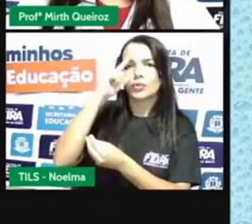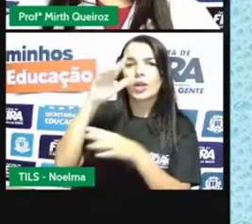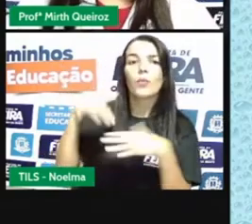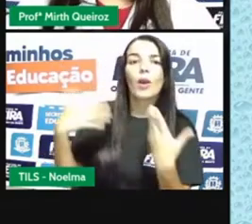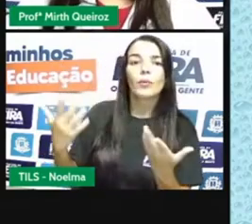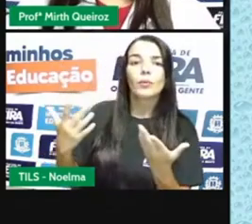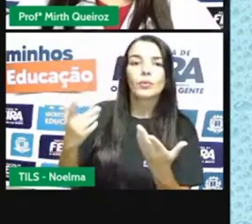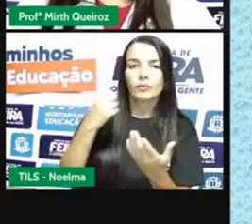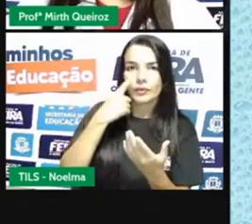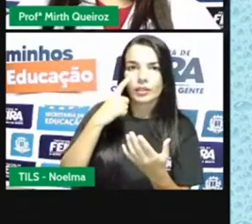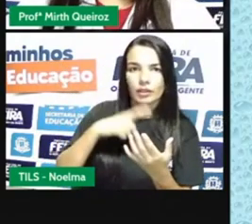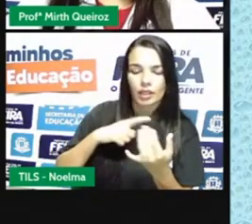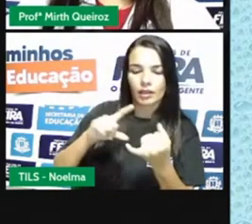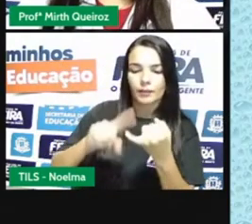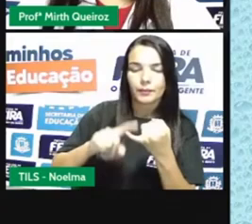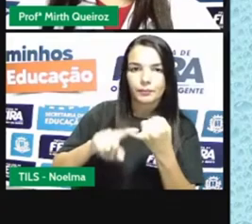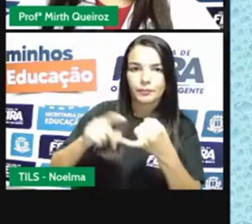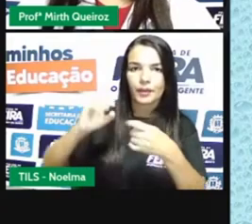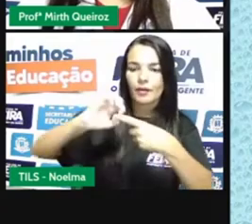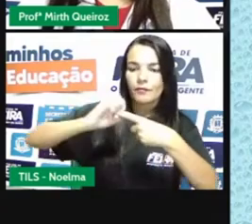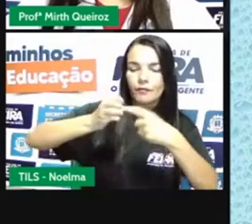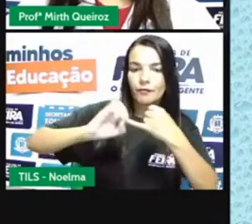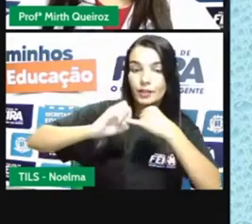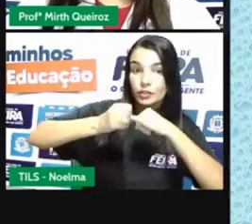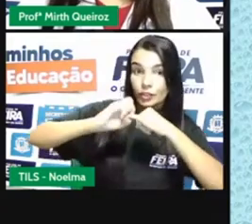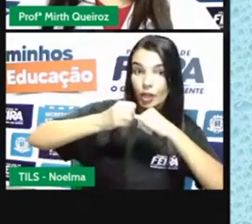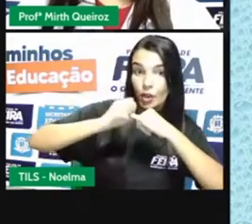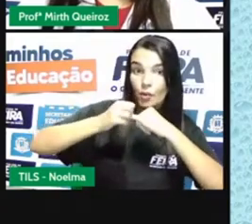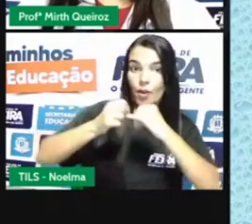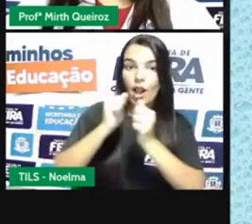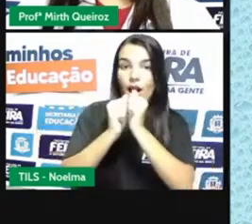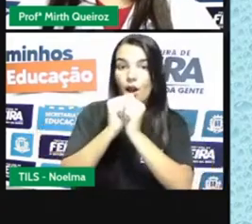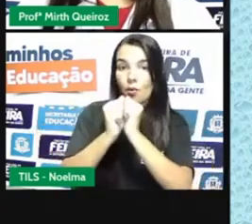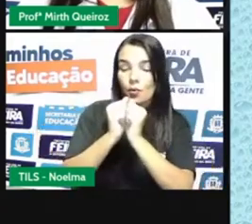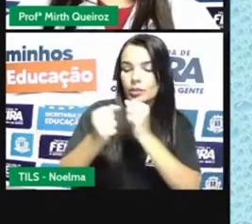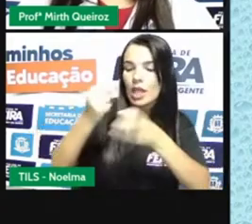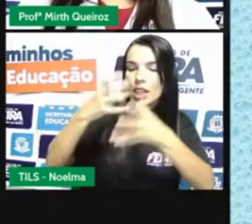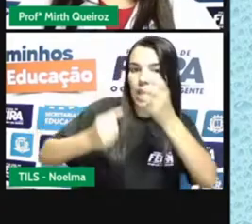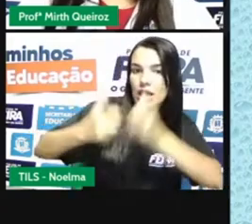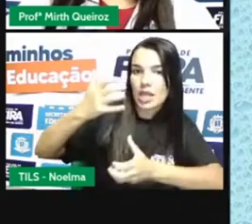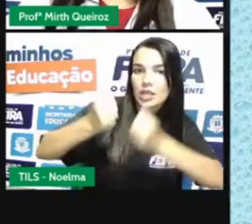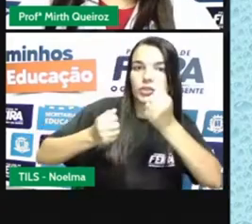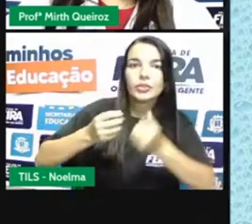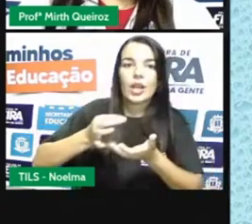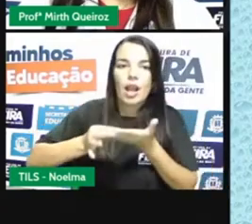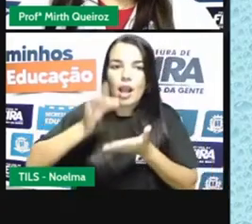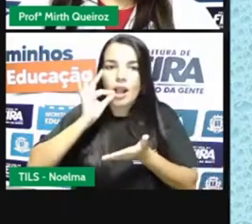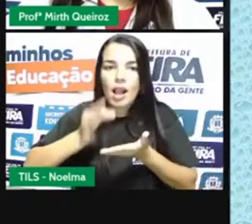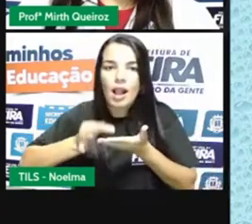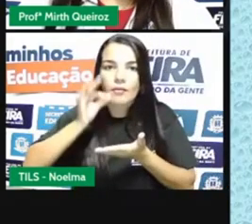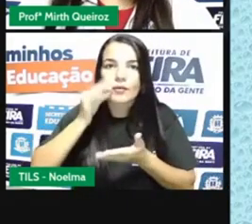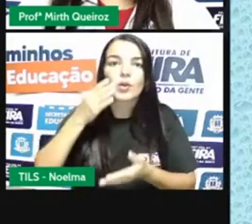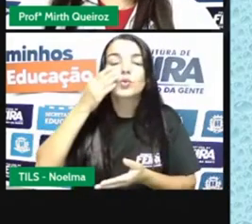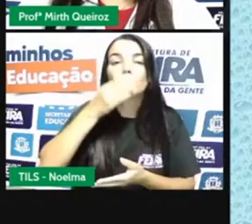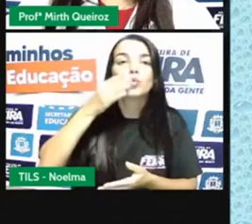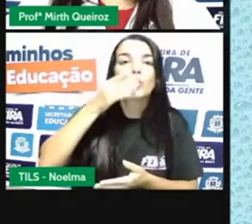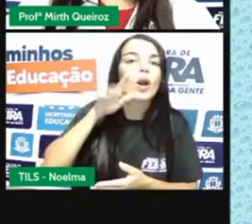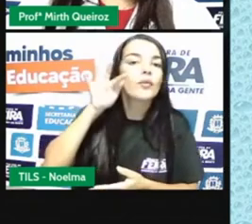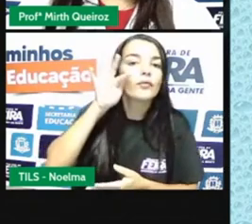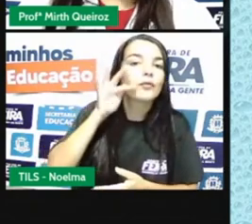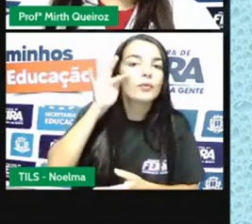o feijão, o arroz, leite em pó, café, suco de fruta em polpa,